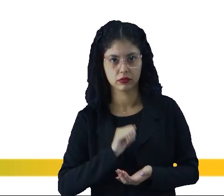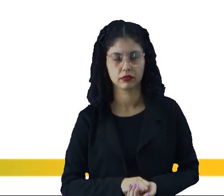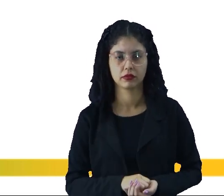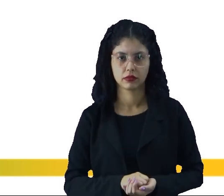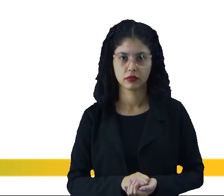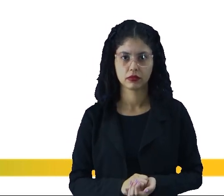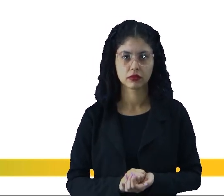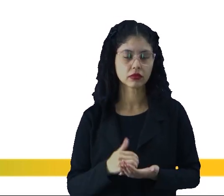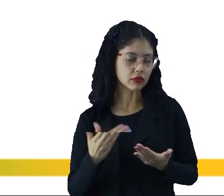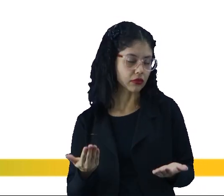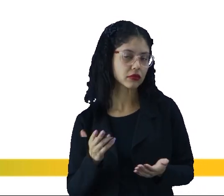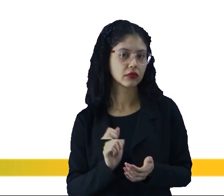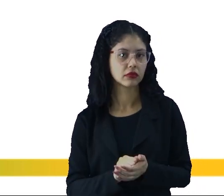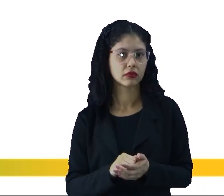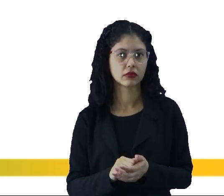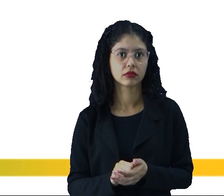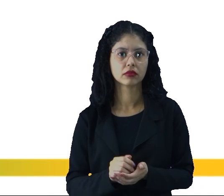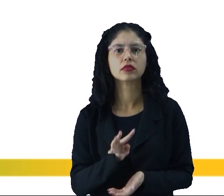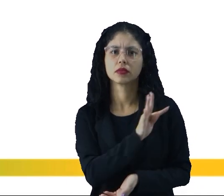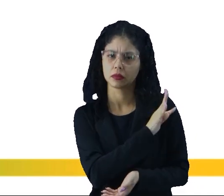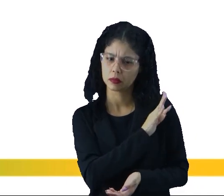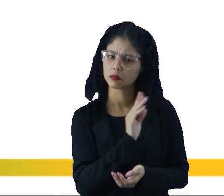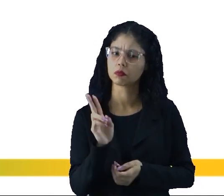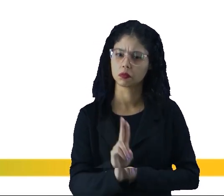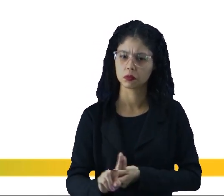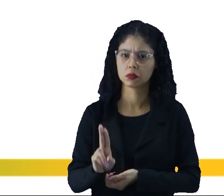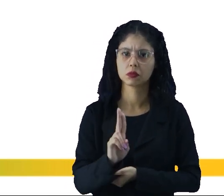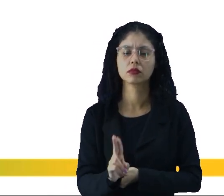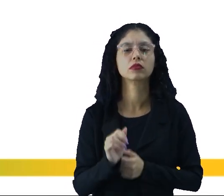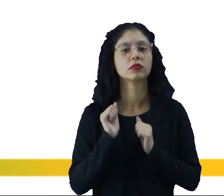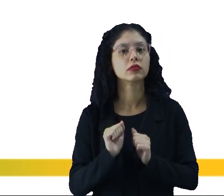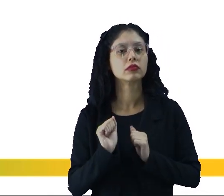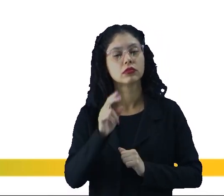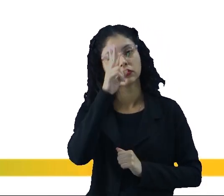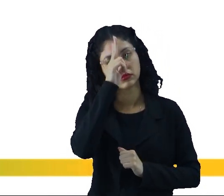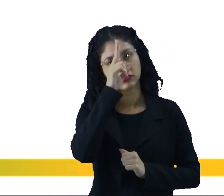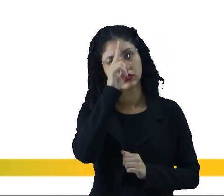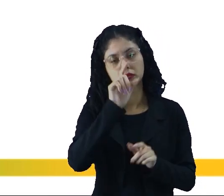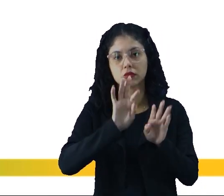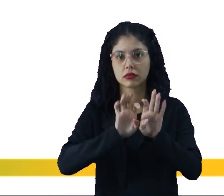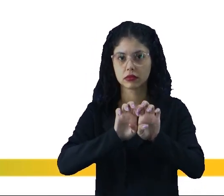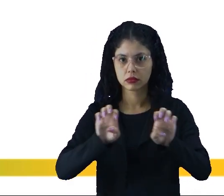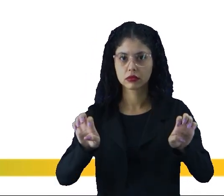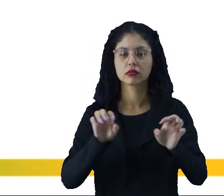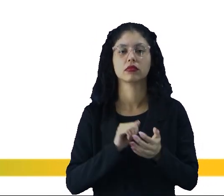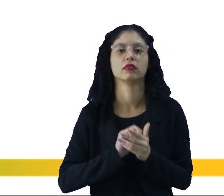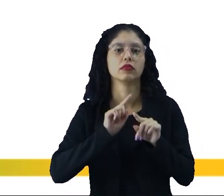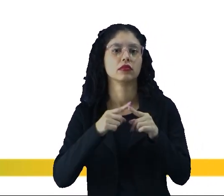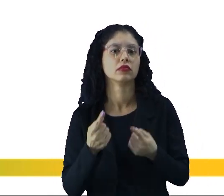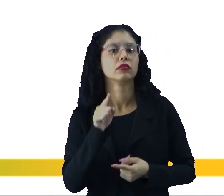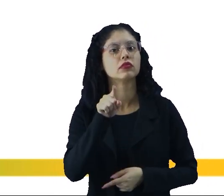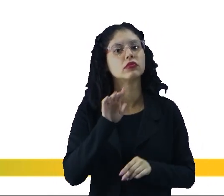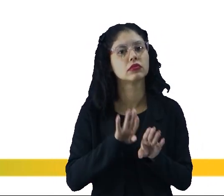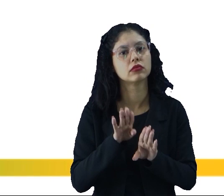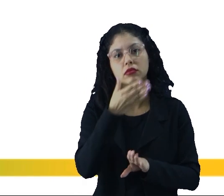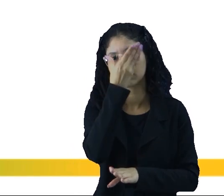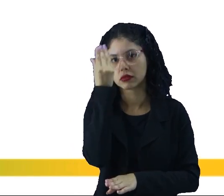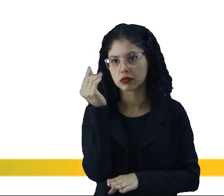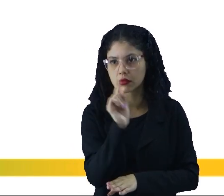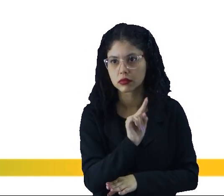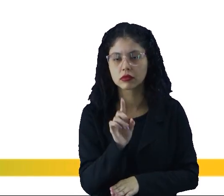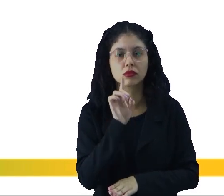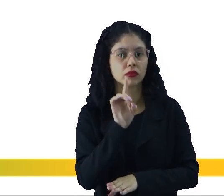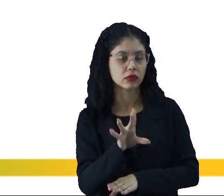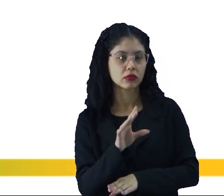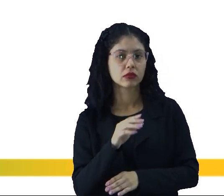Sovete. É uma técnica que a gente usa, né? Para a gente poder lembrar dessa equação. Mas para você também não esquecer,